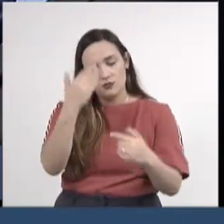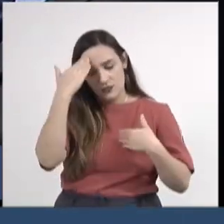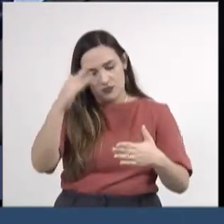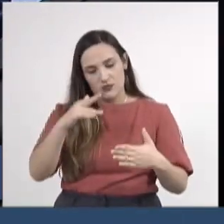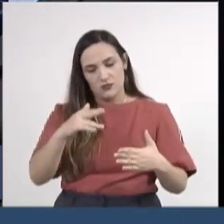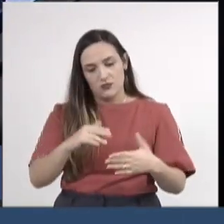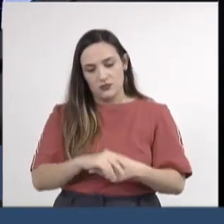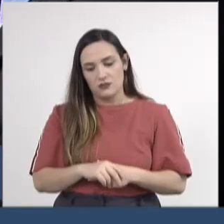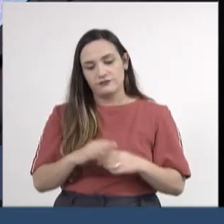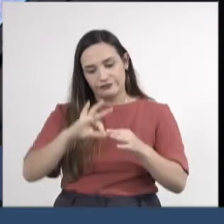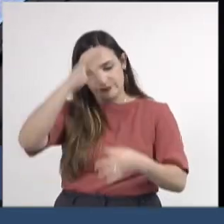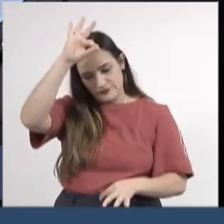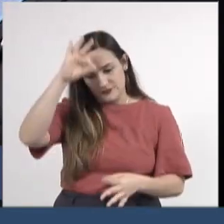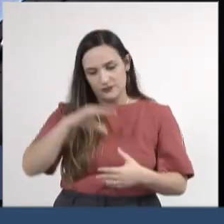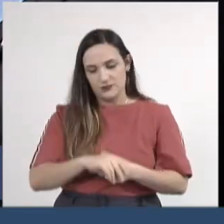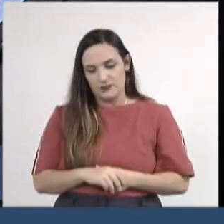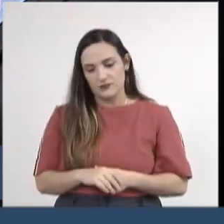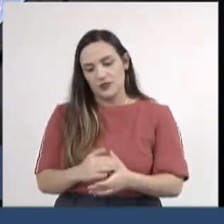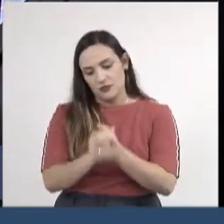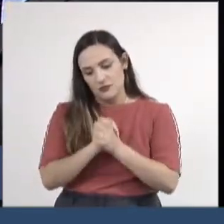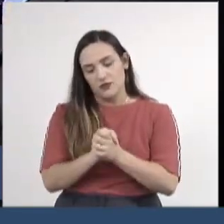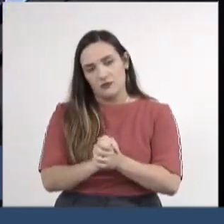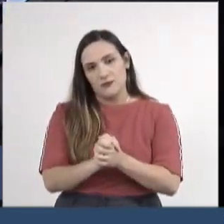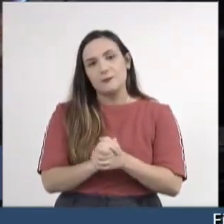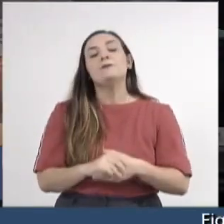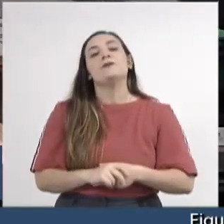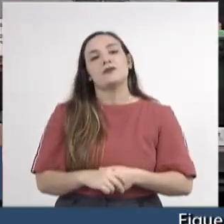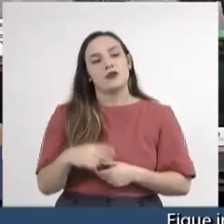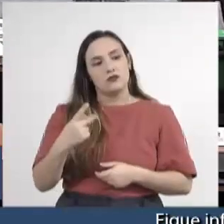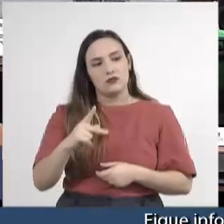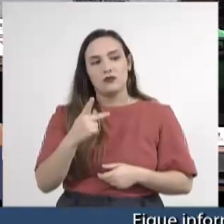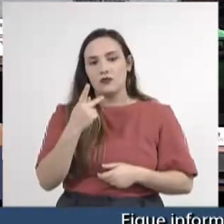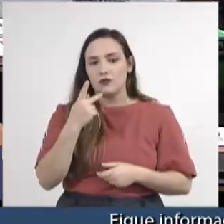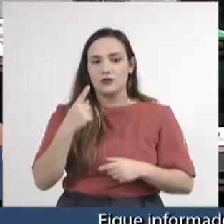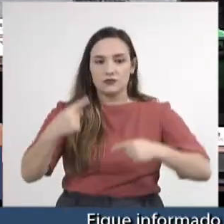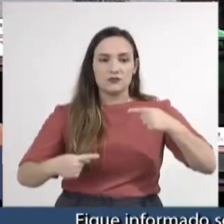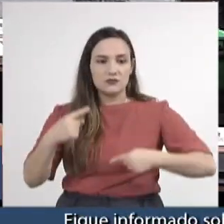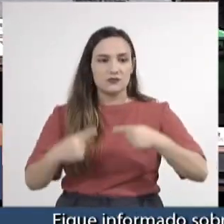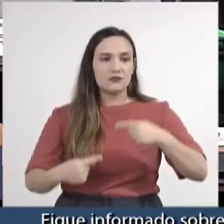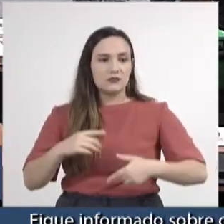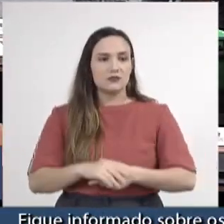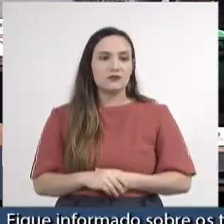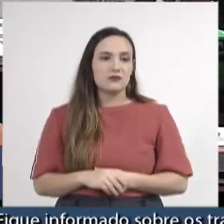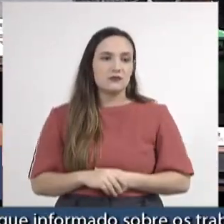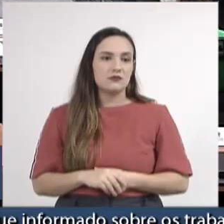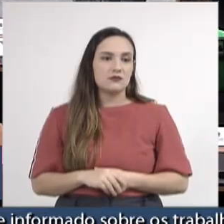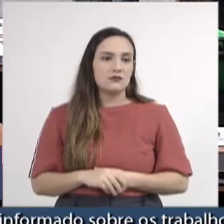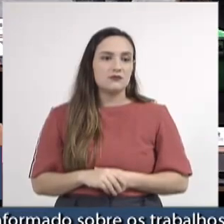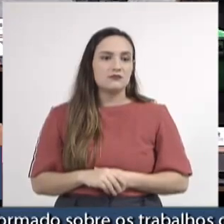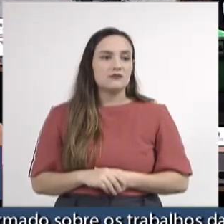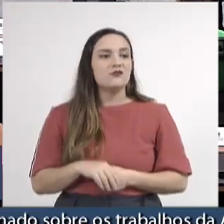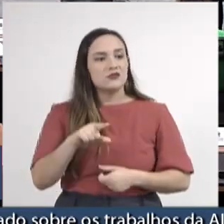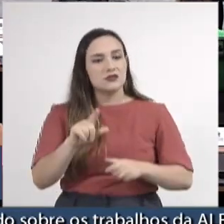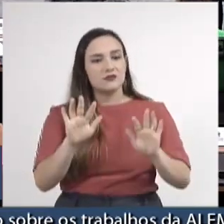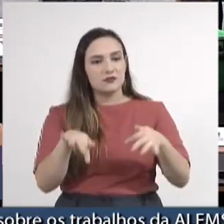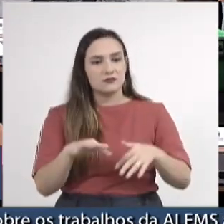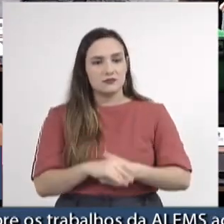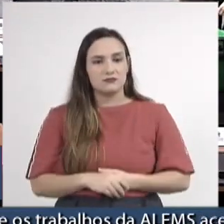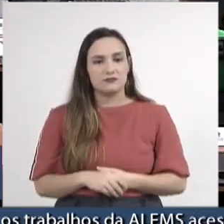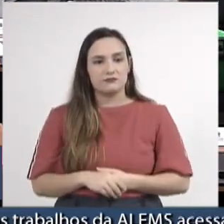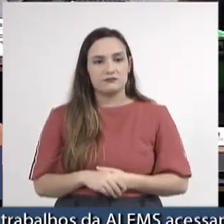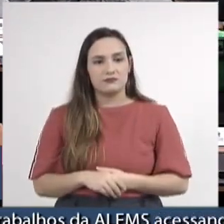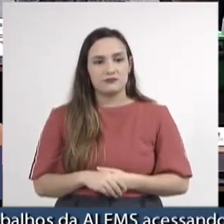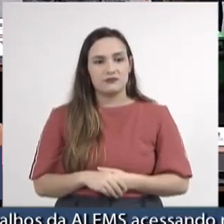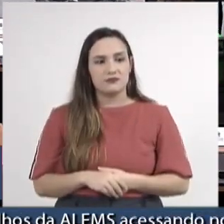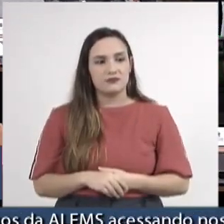esse aparte prolongado e parabéns por trazer a esta casa esse debate. Para concluir, deputado, tempo encerrado. Muito obrigado,